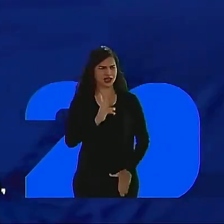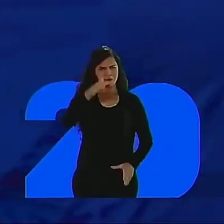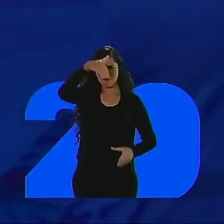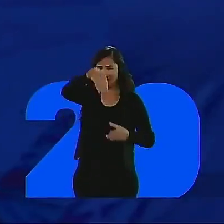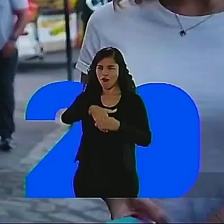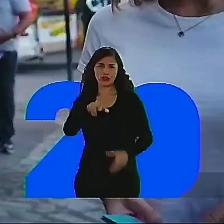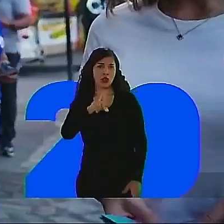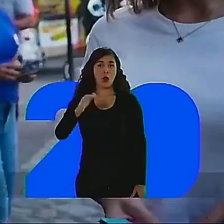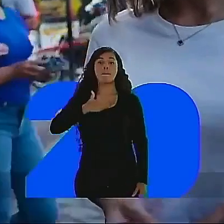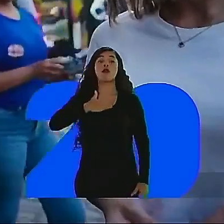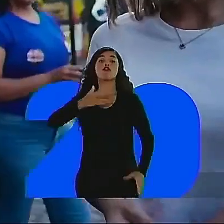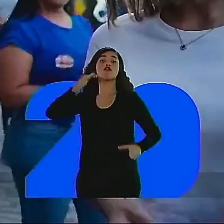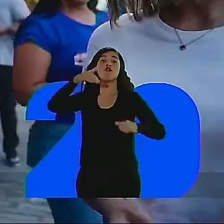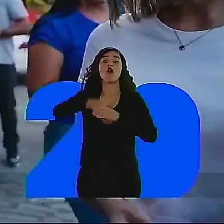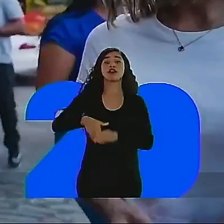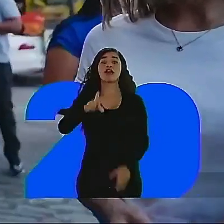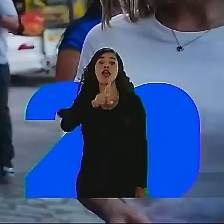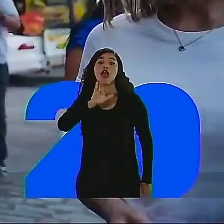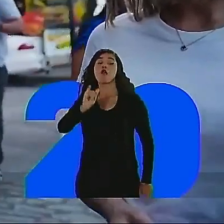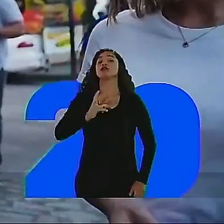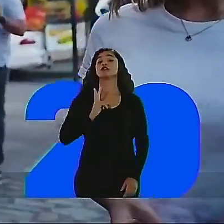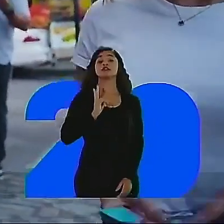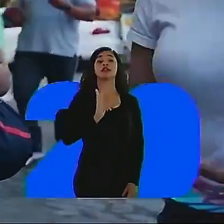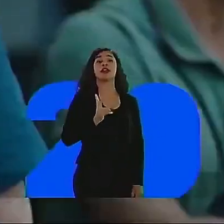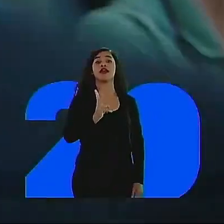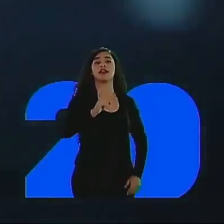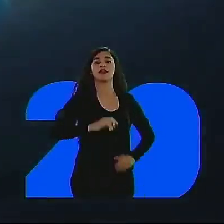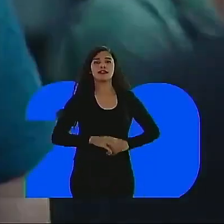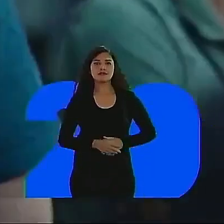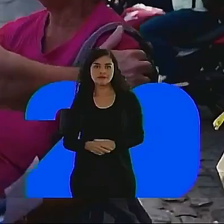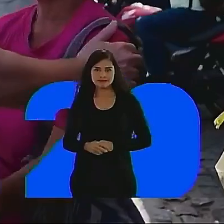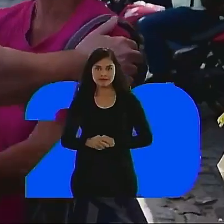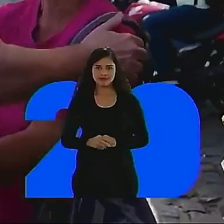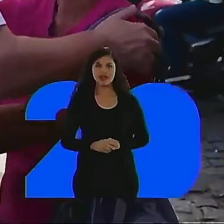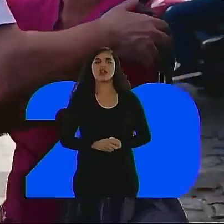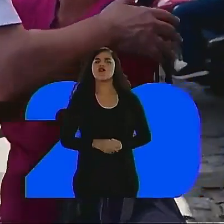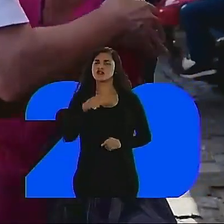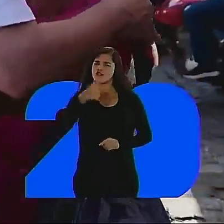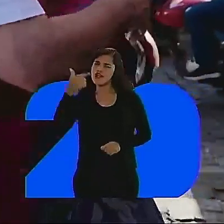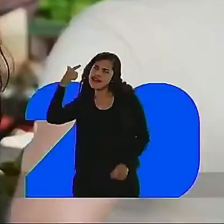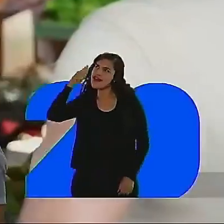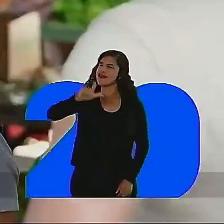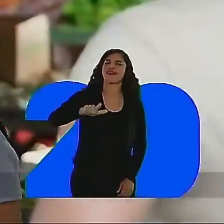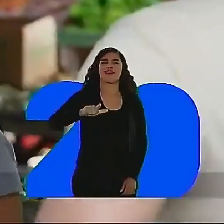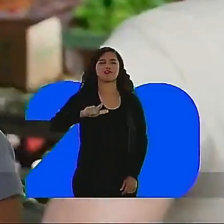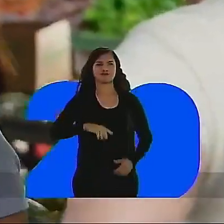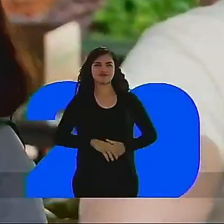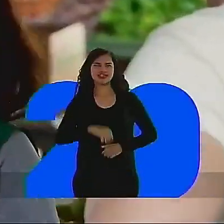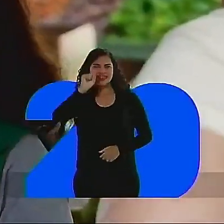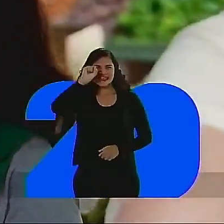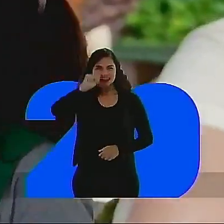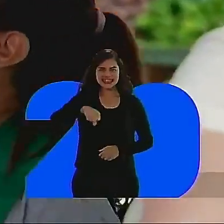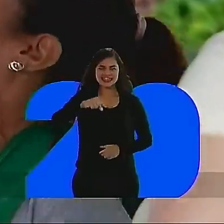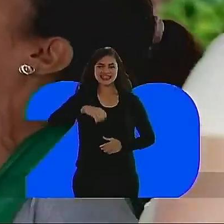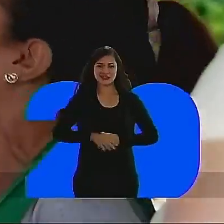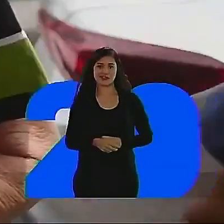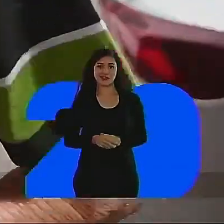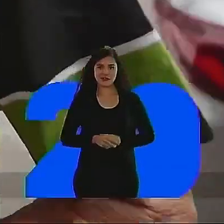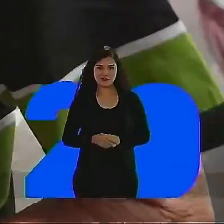ninguém. Só em luz. Meu bode é seu independente de qualquer coisa. Você vai ganhar. Se Deus quiser. Um beijo. Um